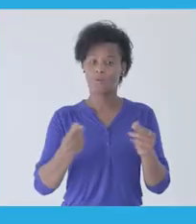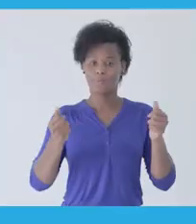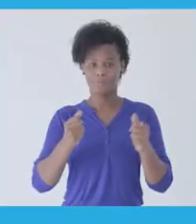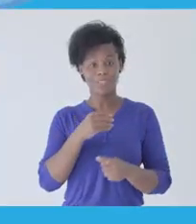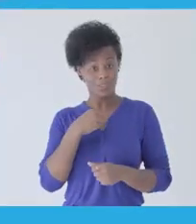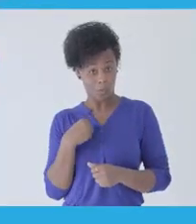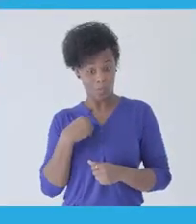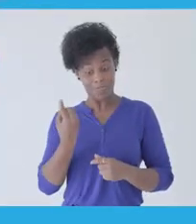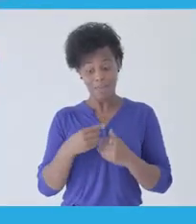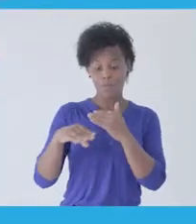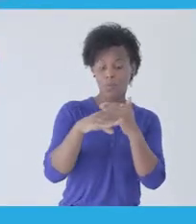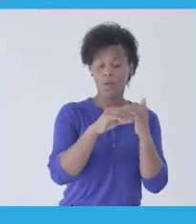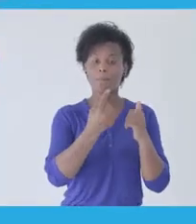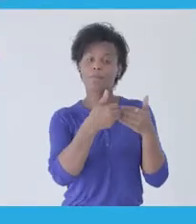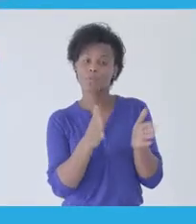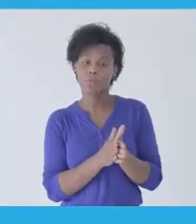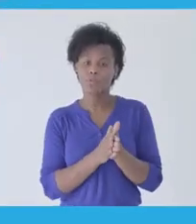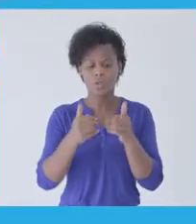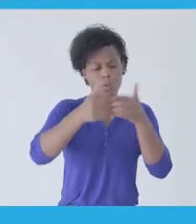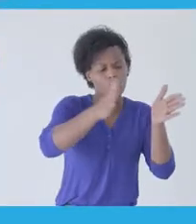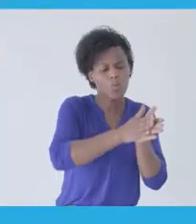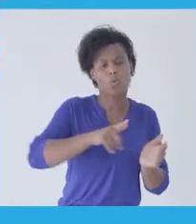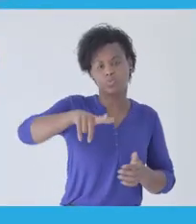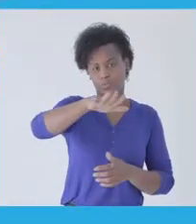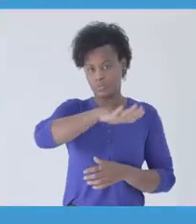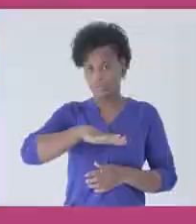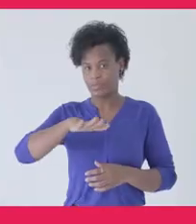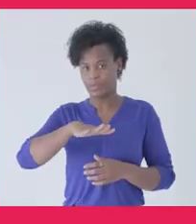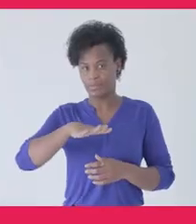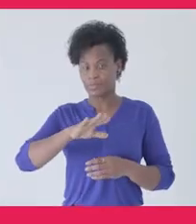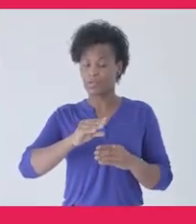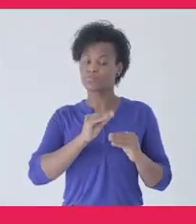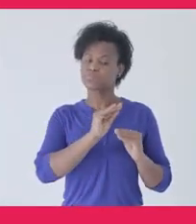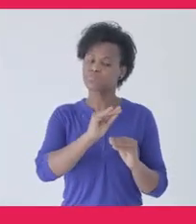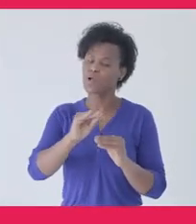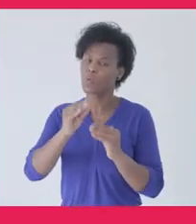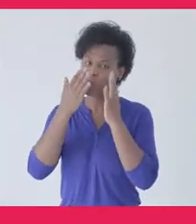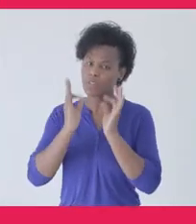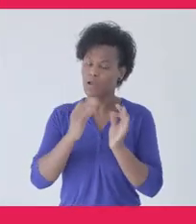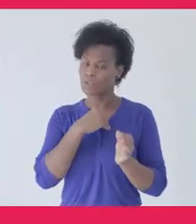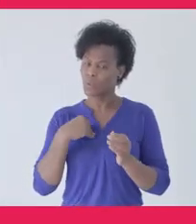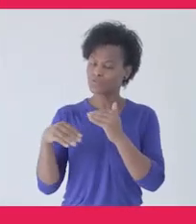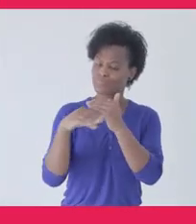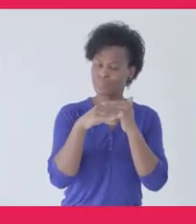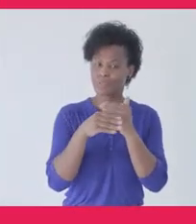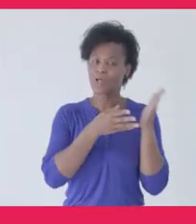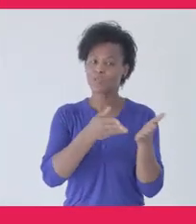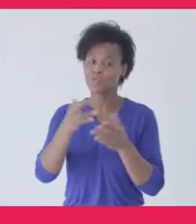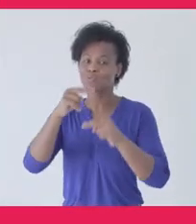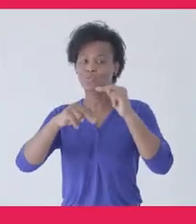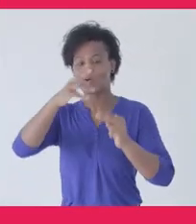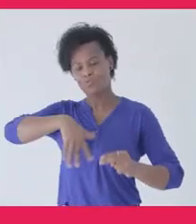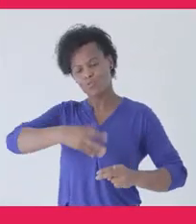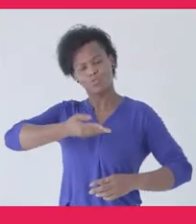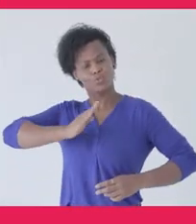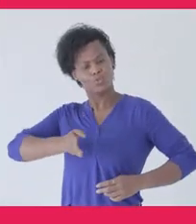A saúde deve ser igual para todos, em todos os lugares. Oferecer cuidados de saúde equitativos ajuda a construir